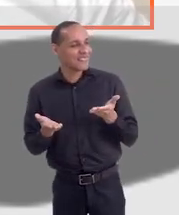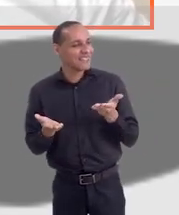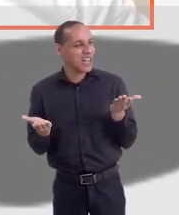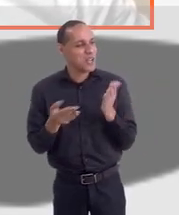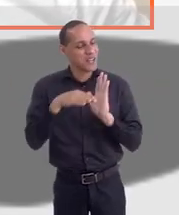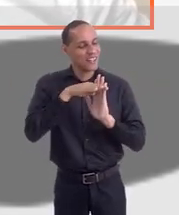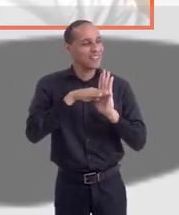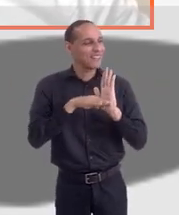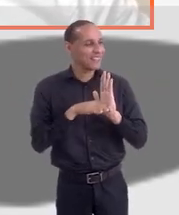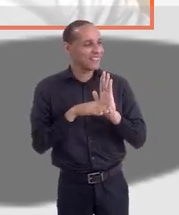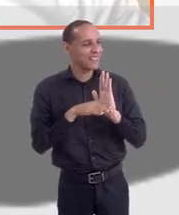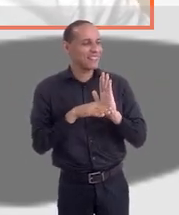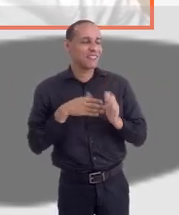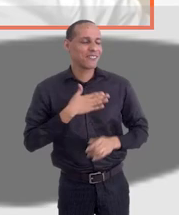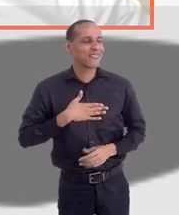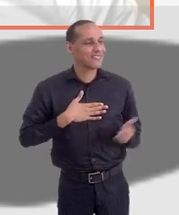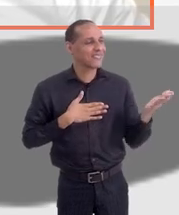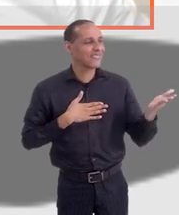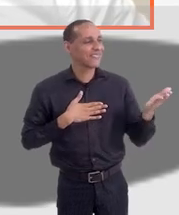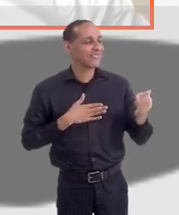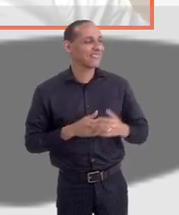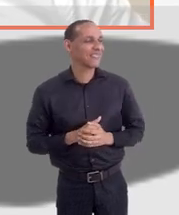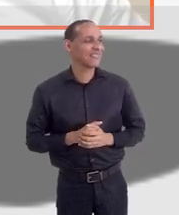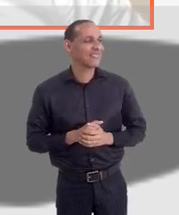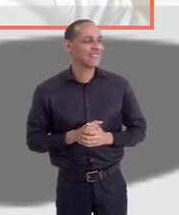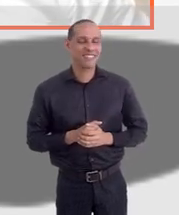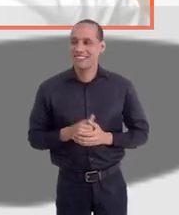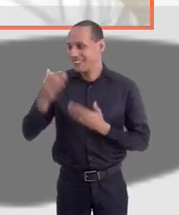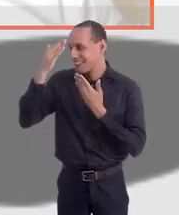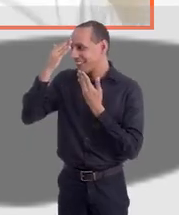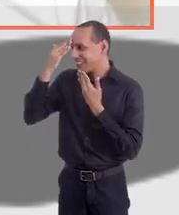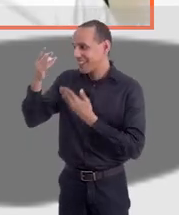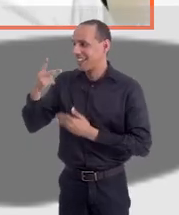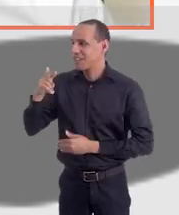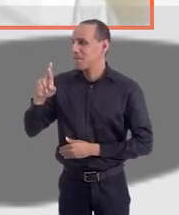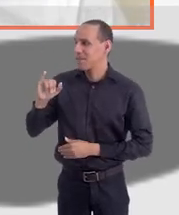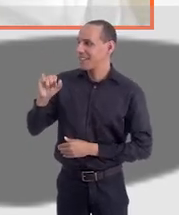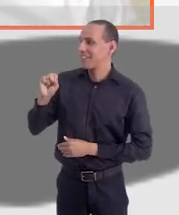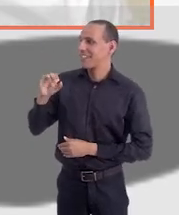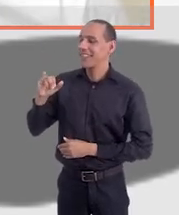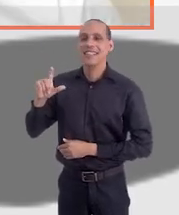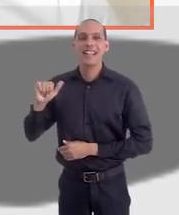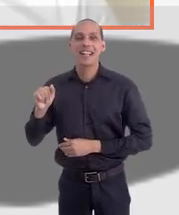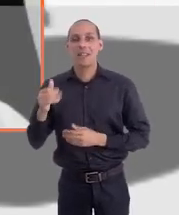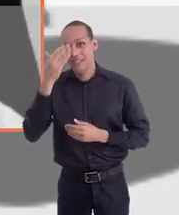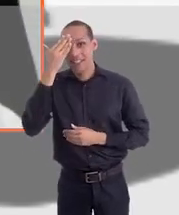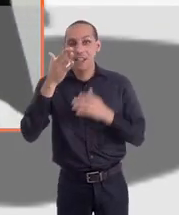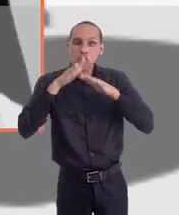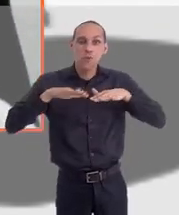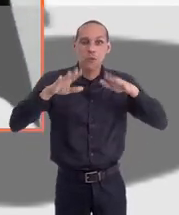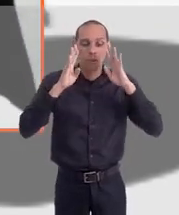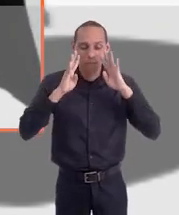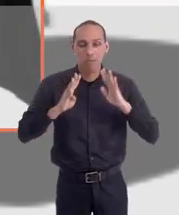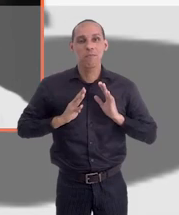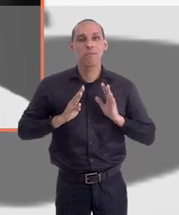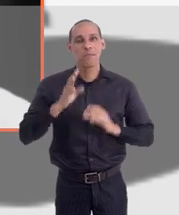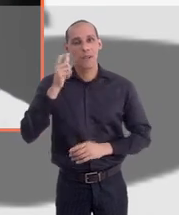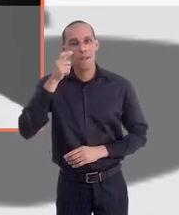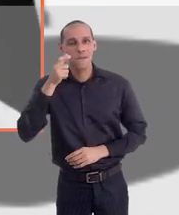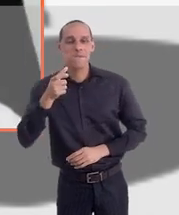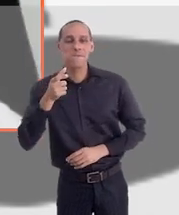-vindo no programa de hoje. É um prazer receber você. Obrigado, Priscila. Obrigado a todos que estão assistindo. É sempre uma grande